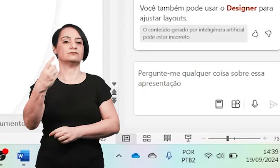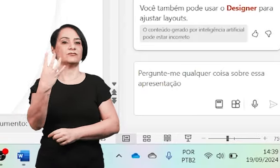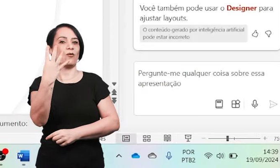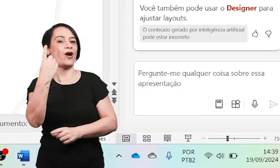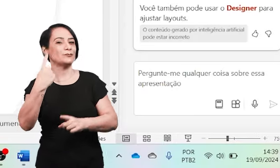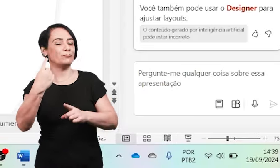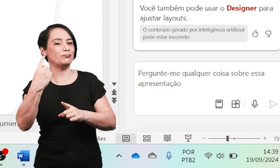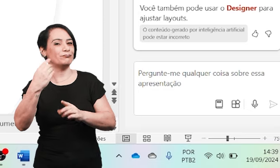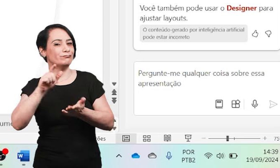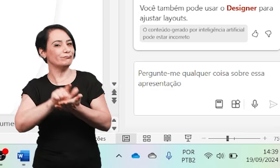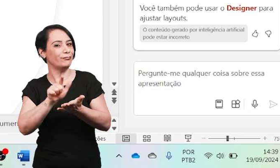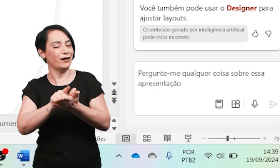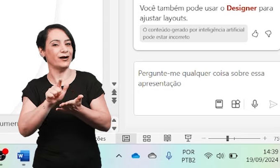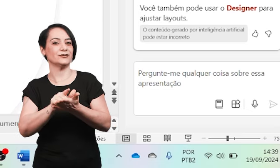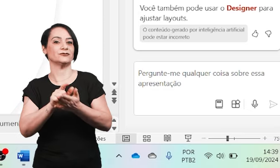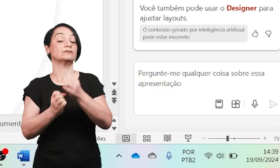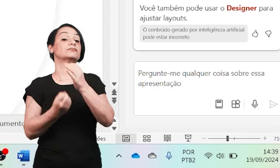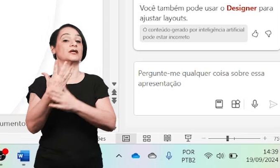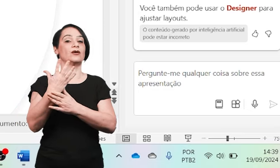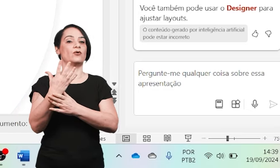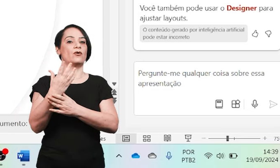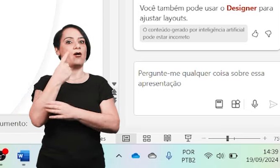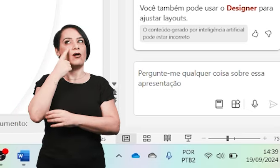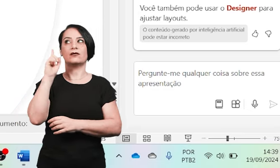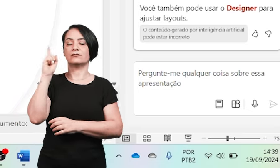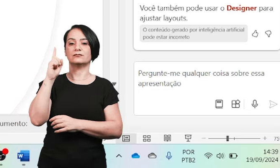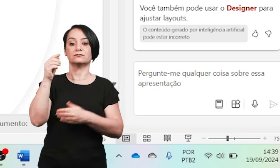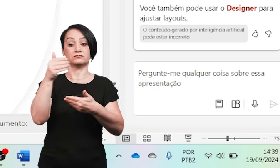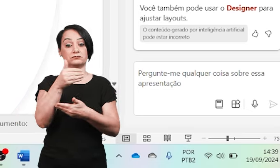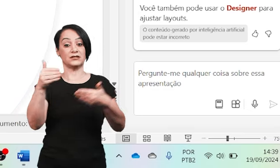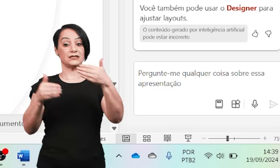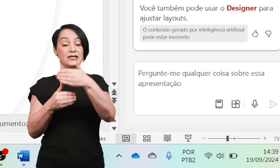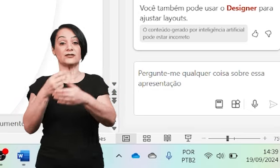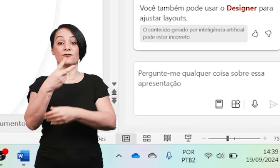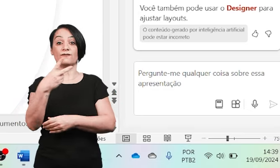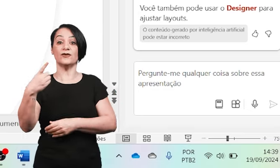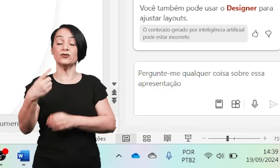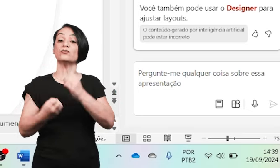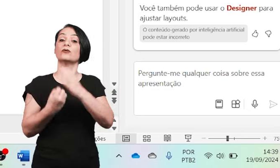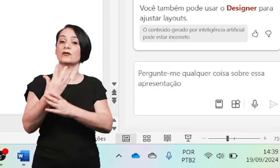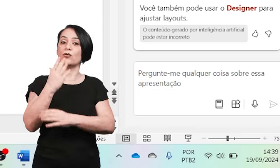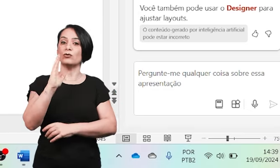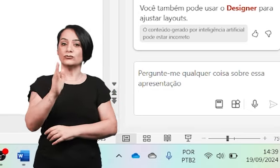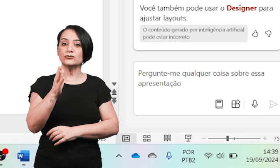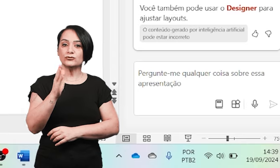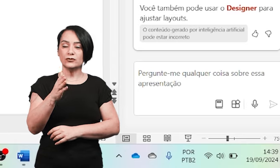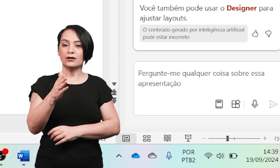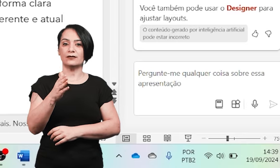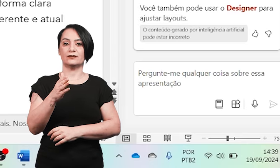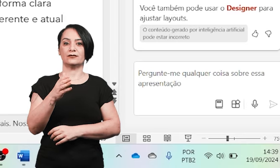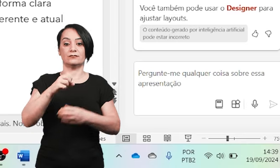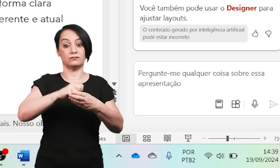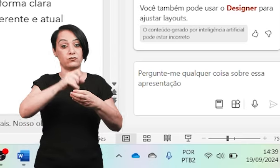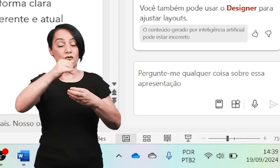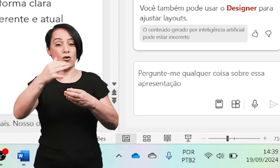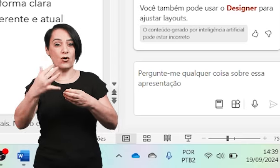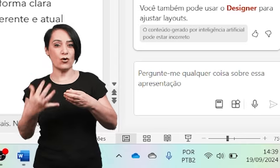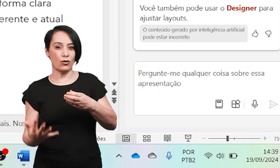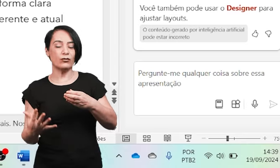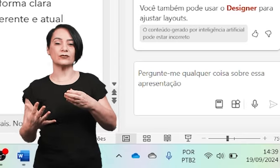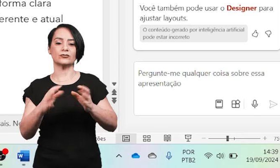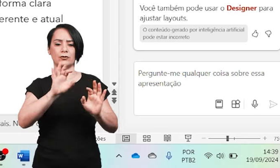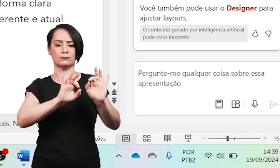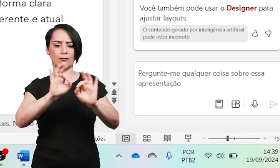essa apresentação. Vamos ver quantos slides ele criou aqui. 21 slides já estruturando todo o meu